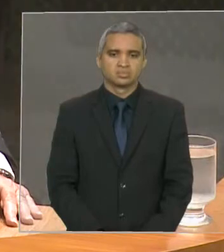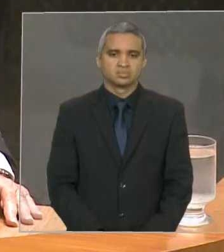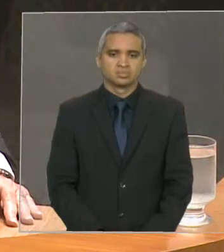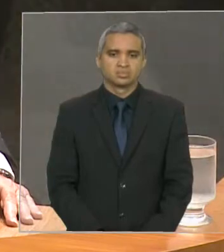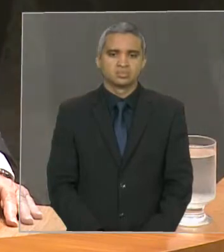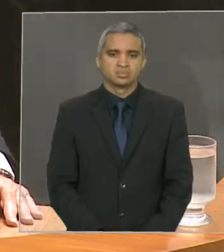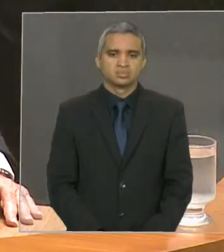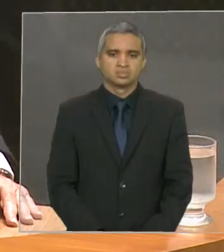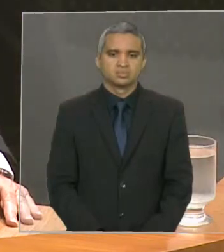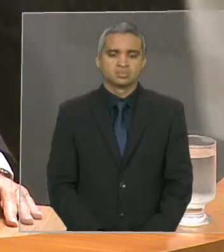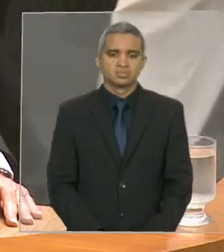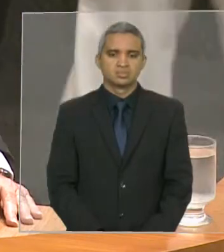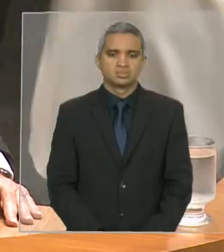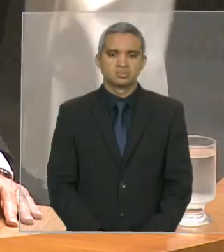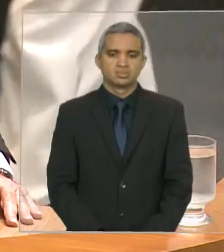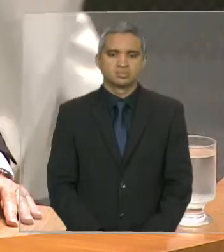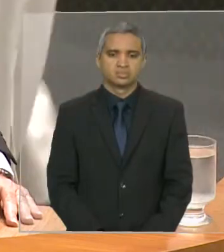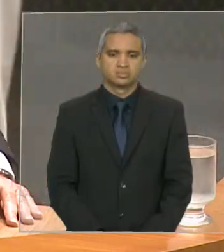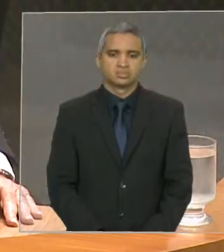Meus senhores,